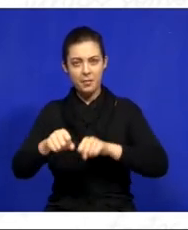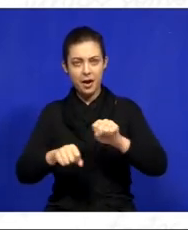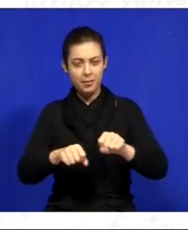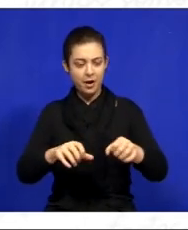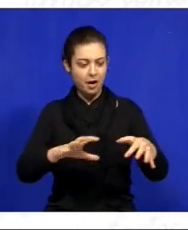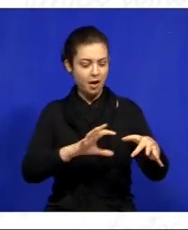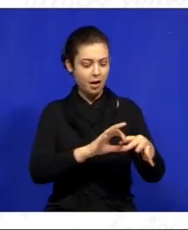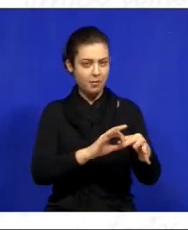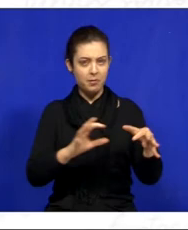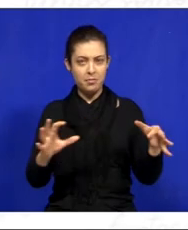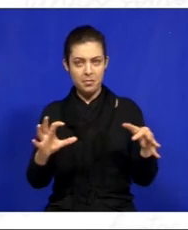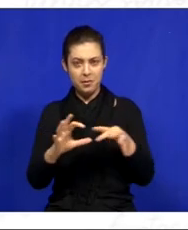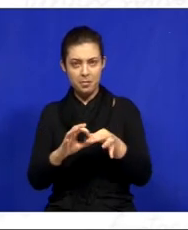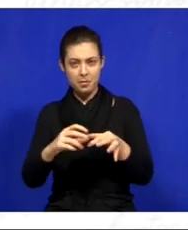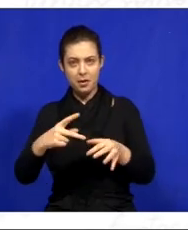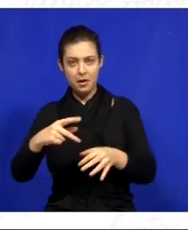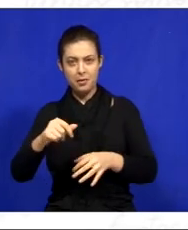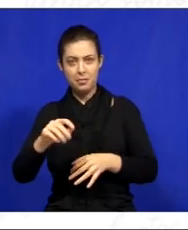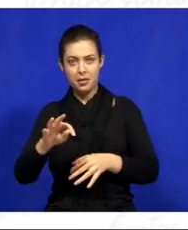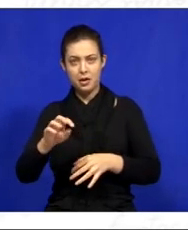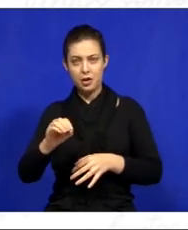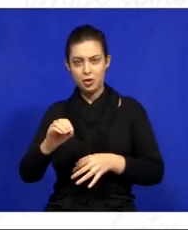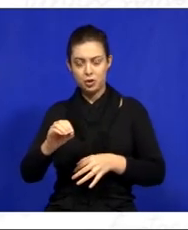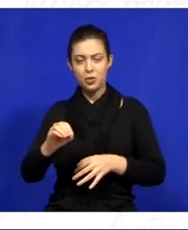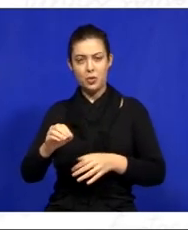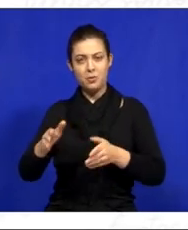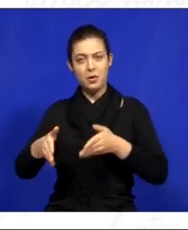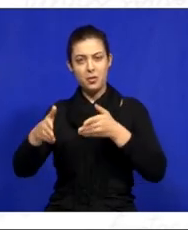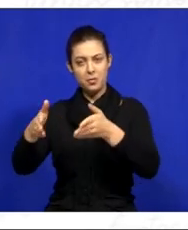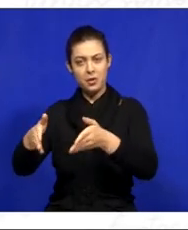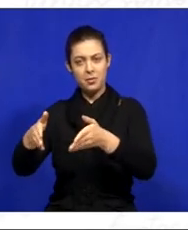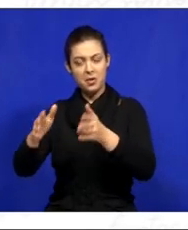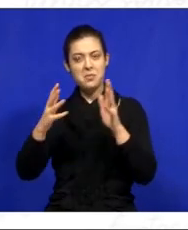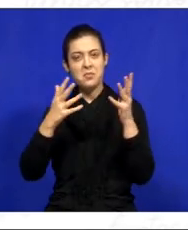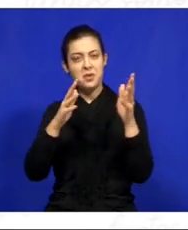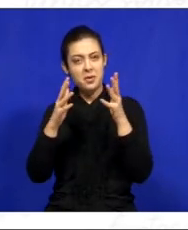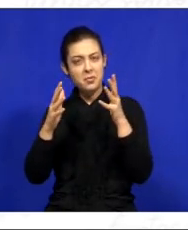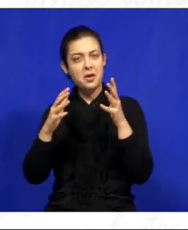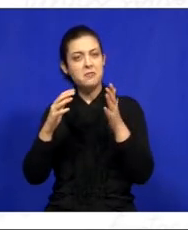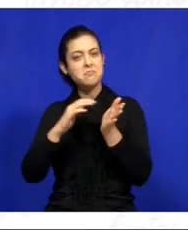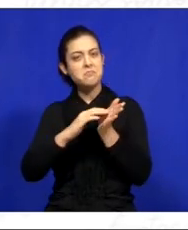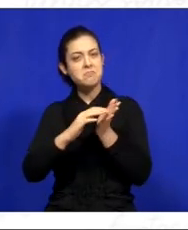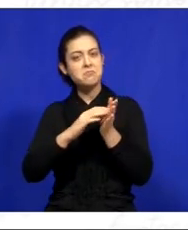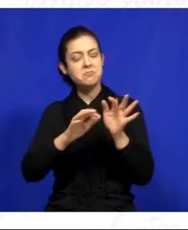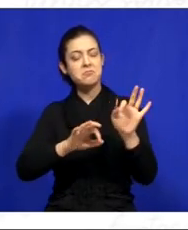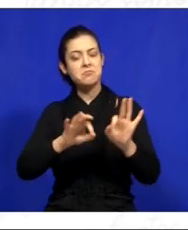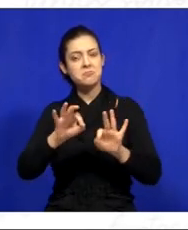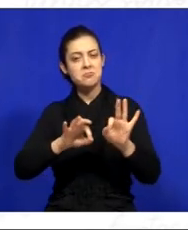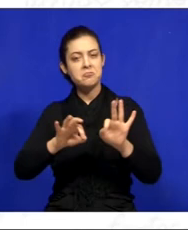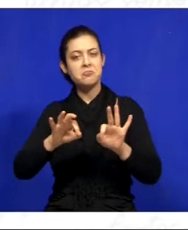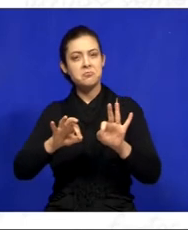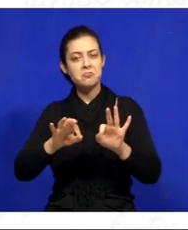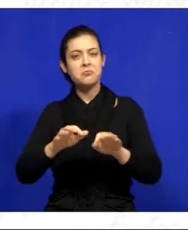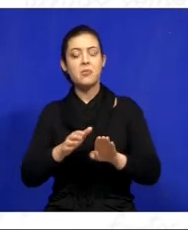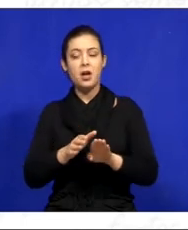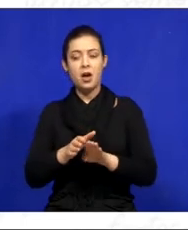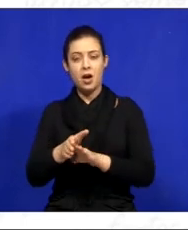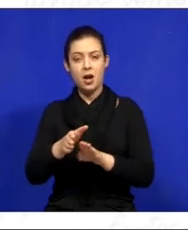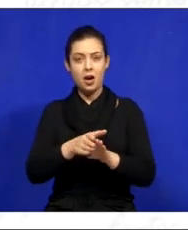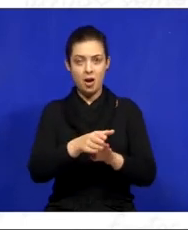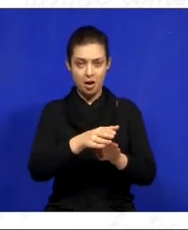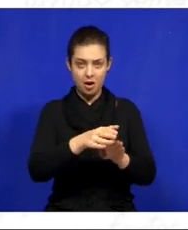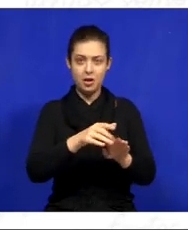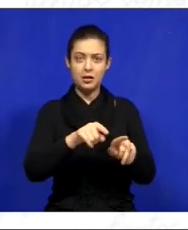região ao Pátio dos Trilhos. Então, parabéns, prefeito Zé Santana, parabéns à Secretaria de Planejamento e ao Conselho